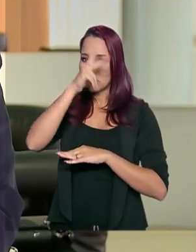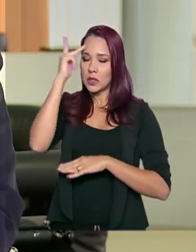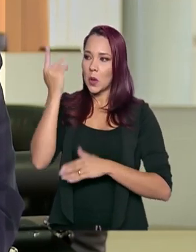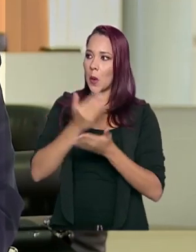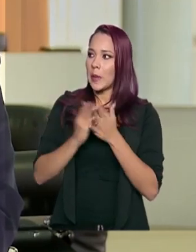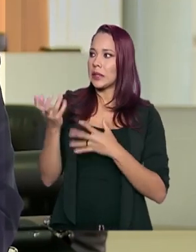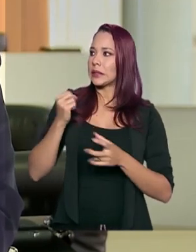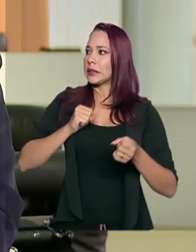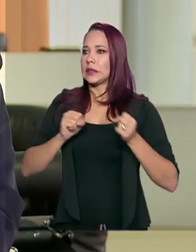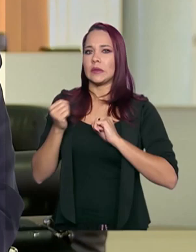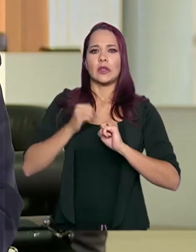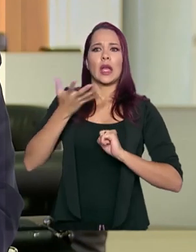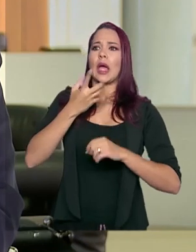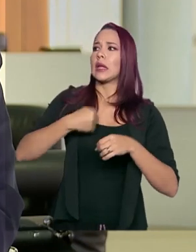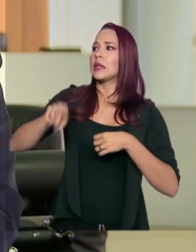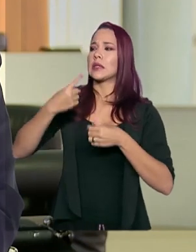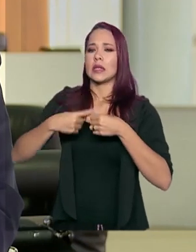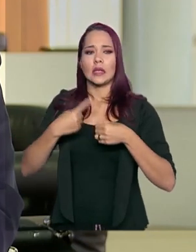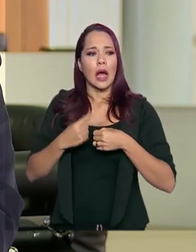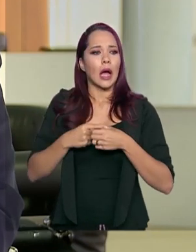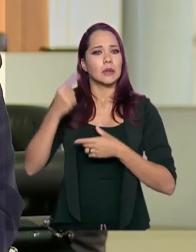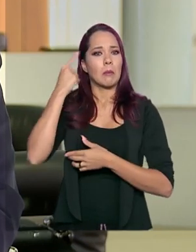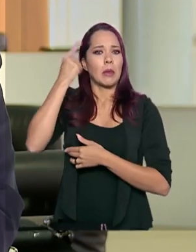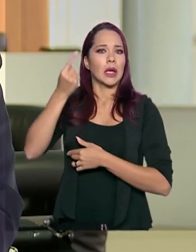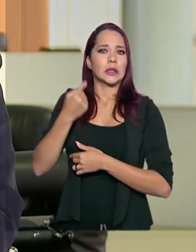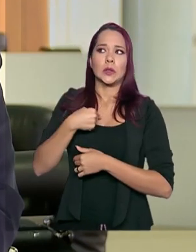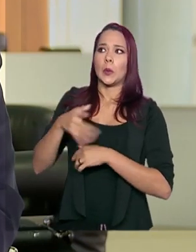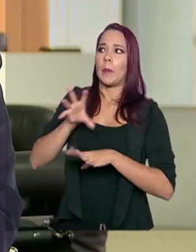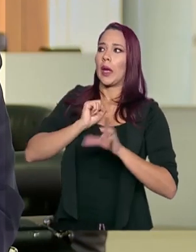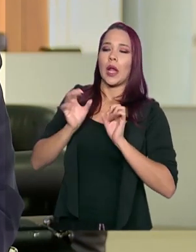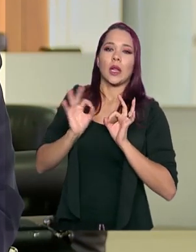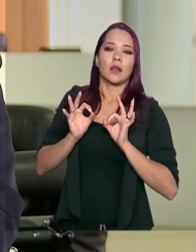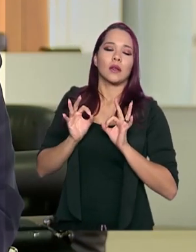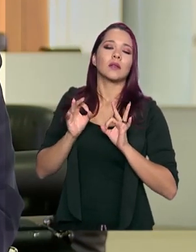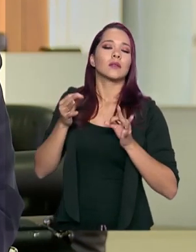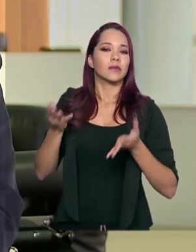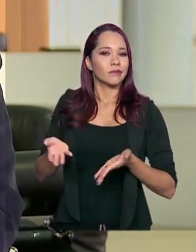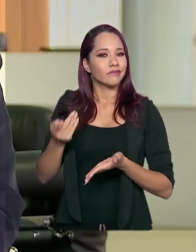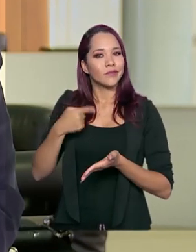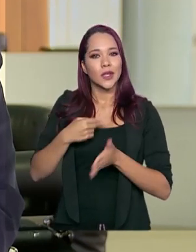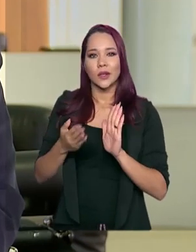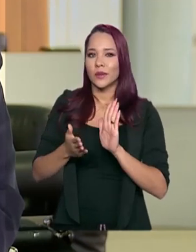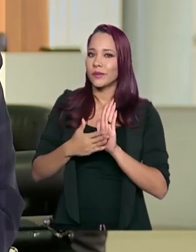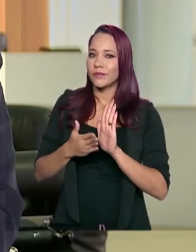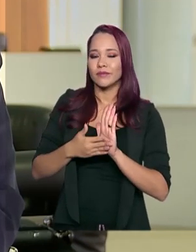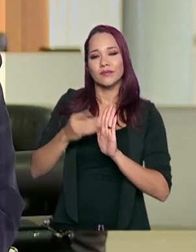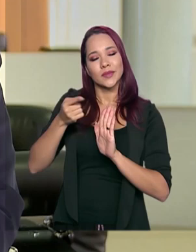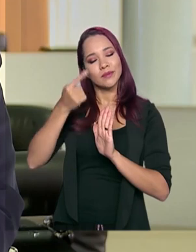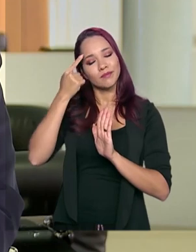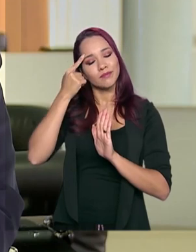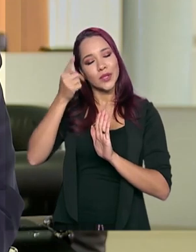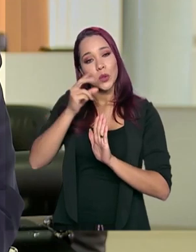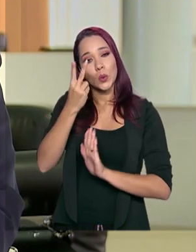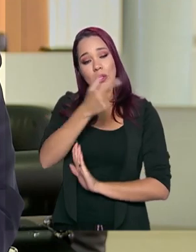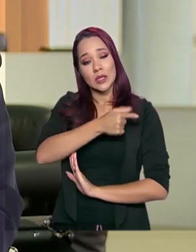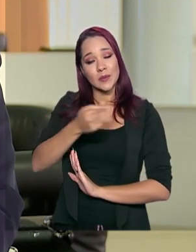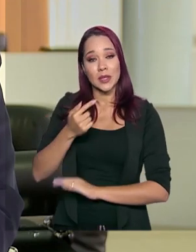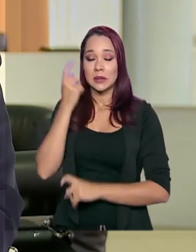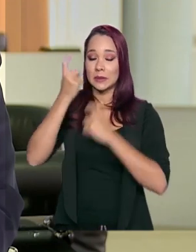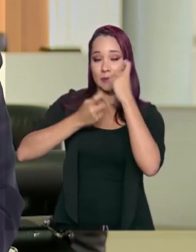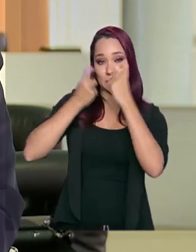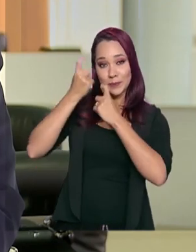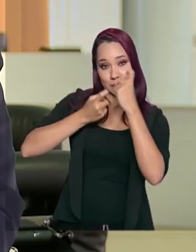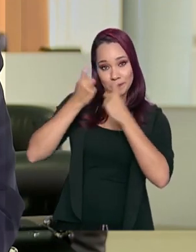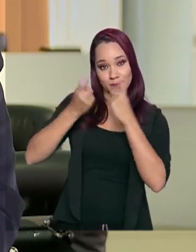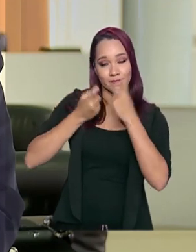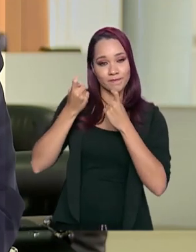nervosas, querem a cidade, querem, acham que não vai acometer. E isso tem sido, assim, uma das pautas que, nas últimas duas semanas, tem nos preocupado.